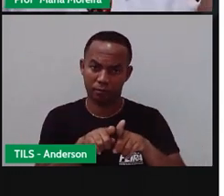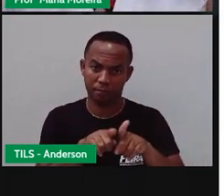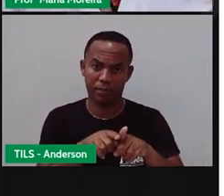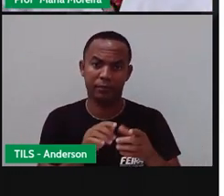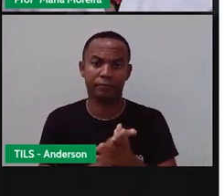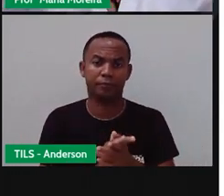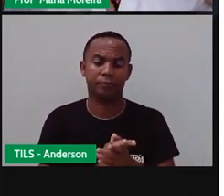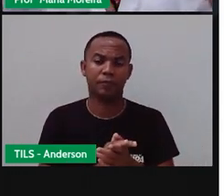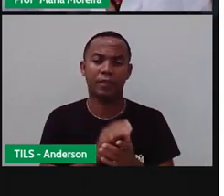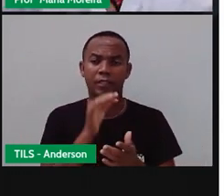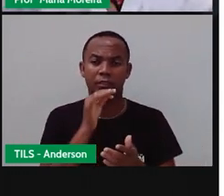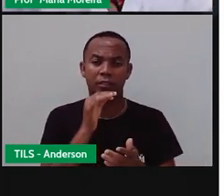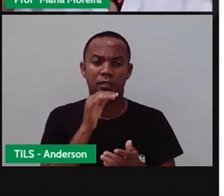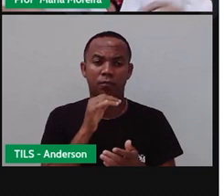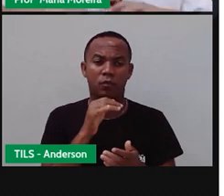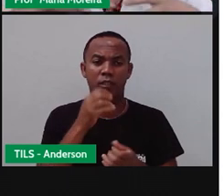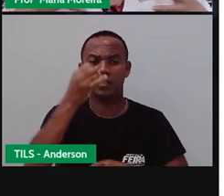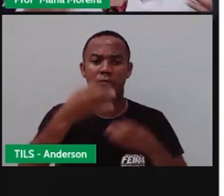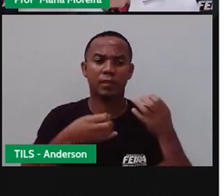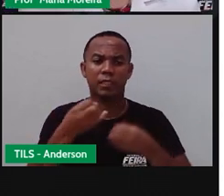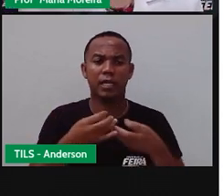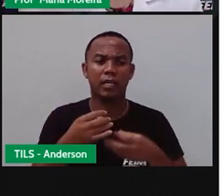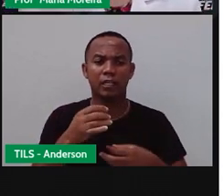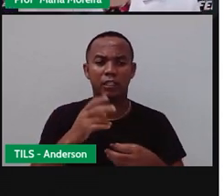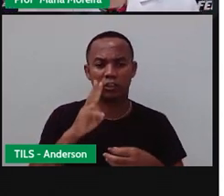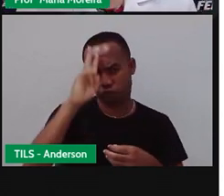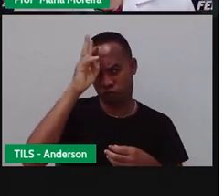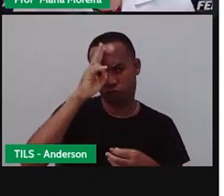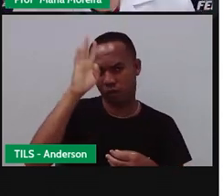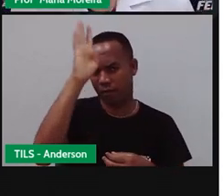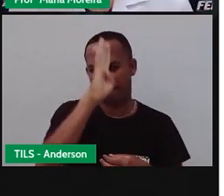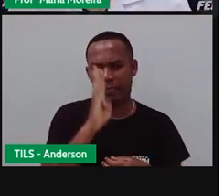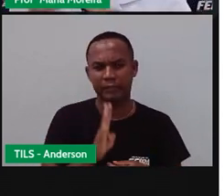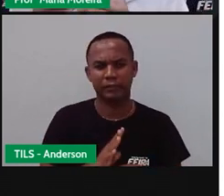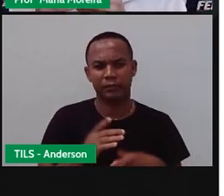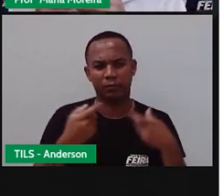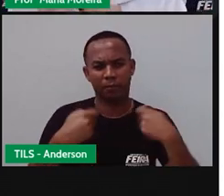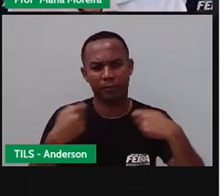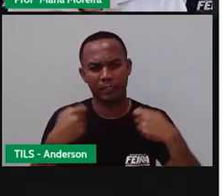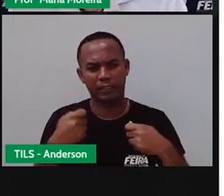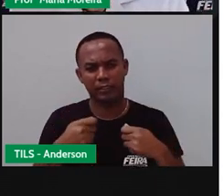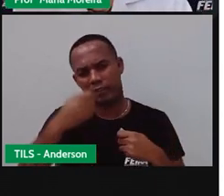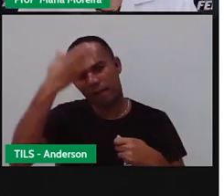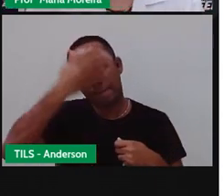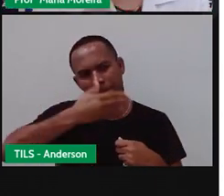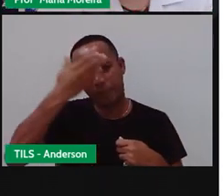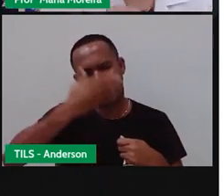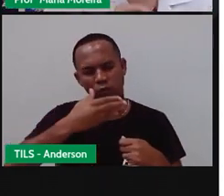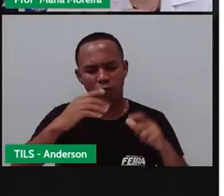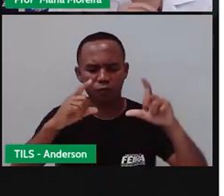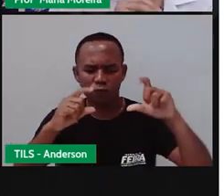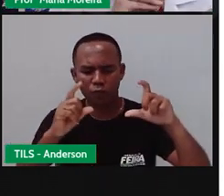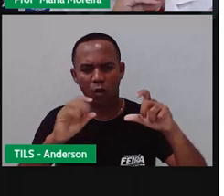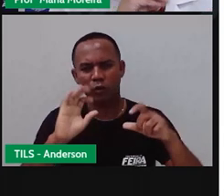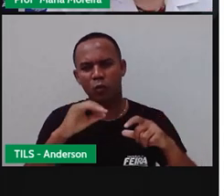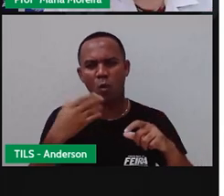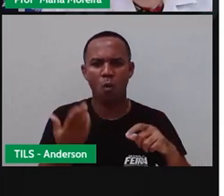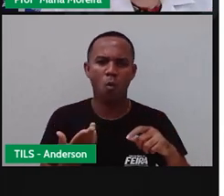a história do Brasil, a história de Feira, a história do que for, a gente vai precisar de registros materiais e registros